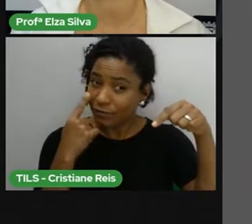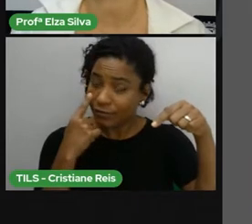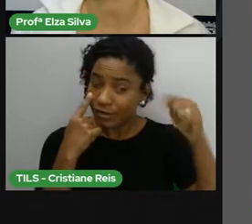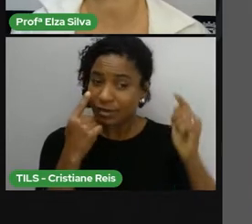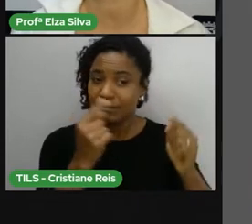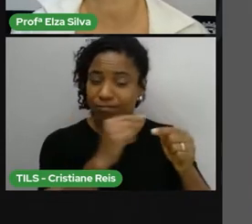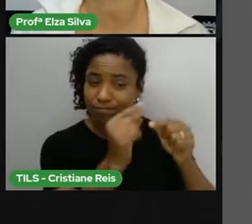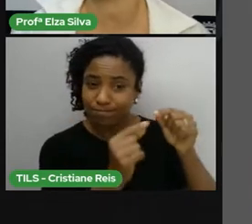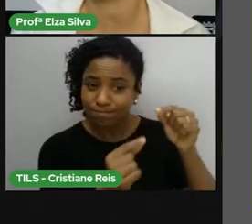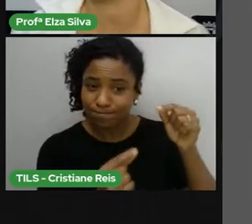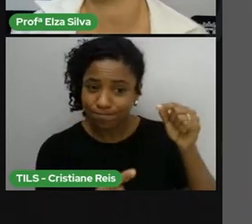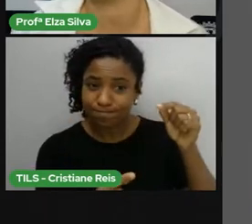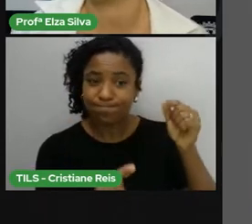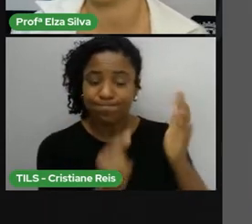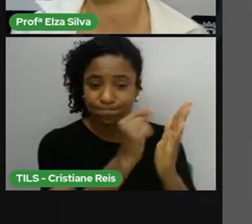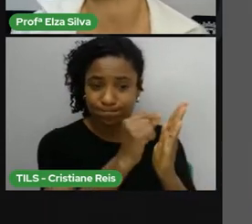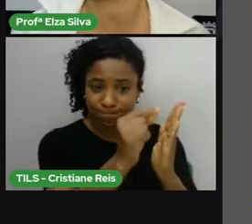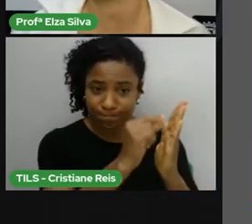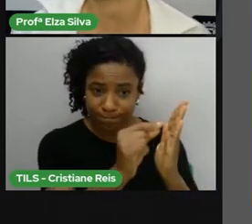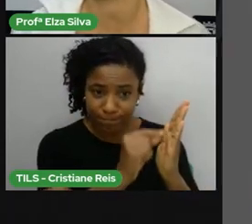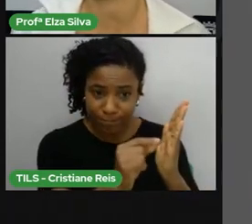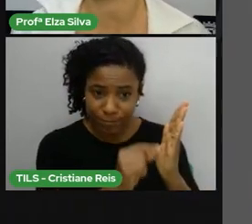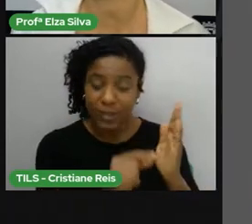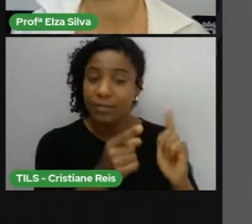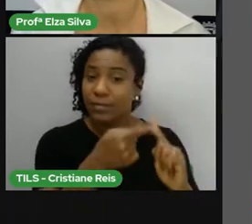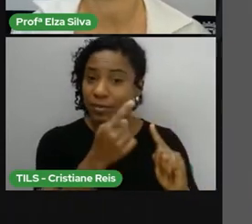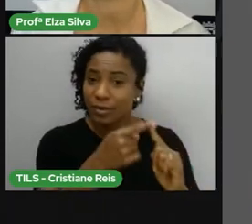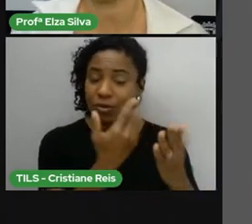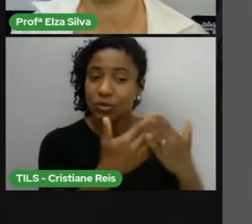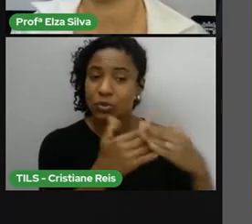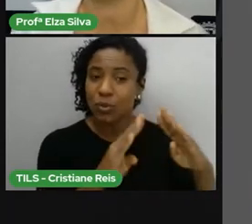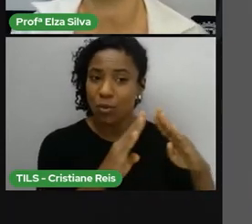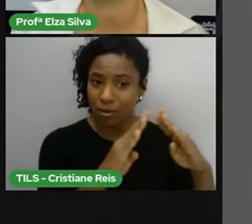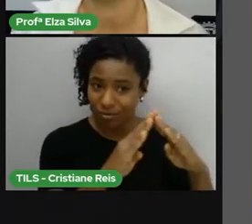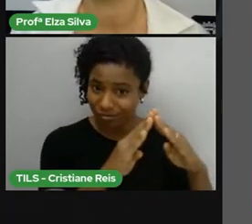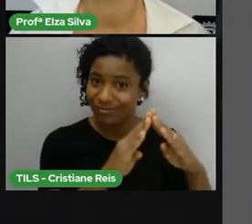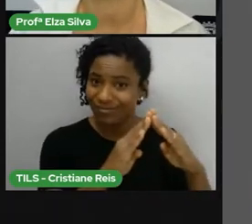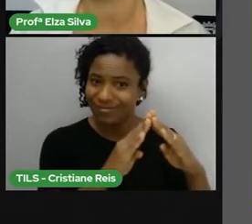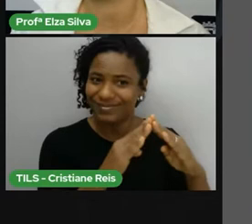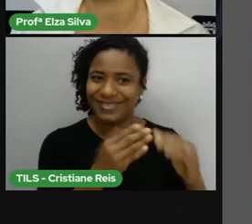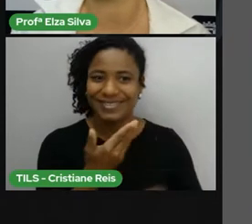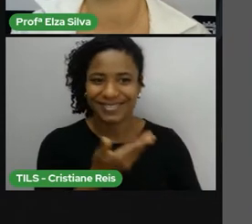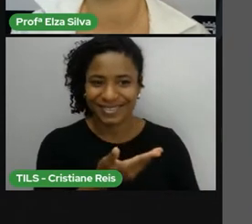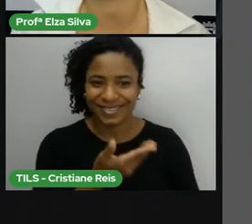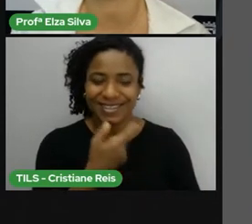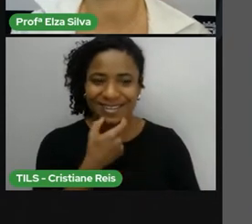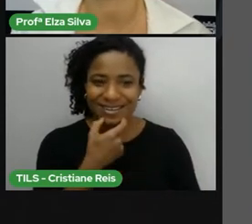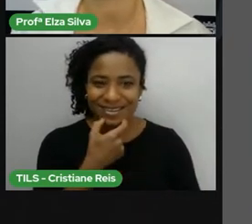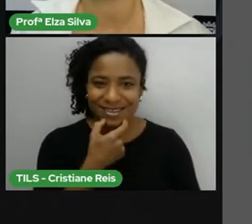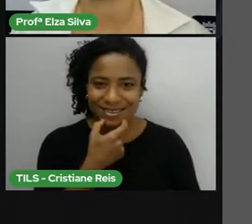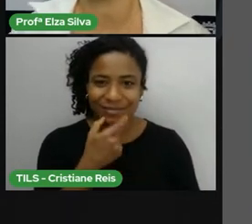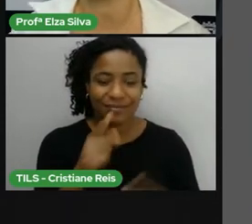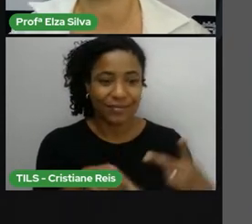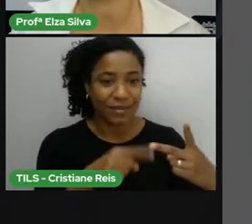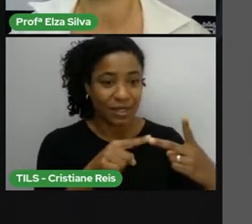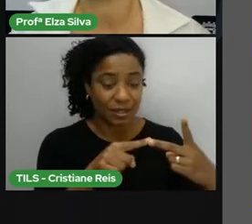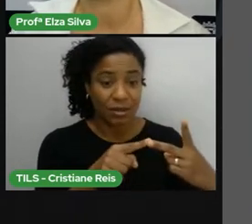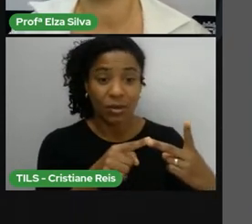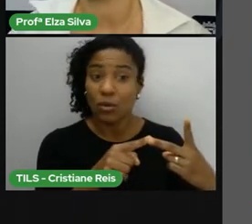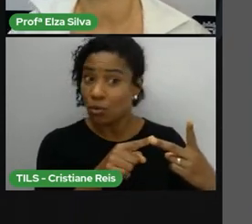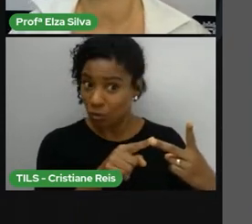você começar identificando a sua escola, school, o seu nome, student,